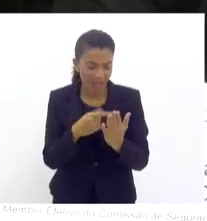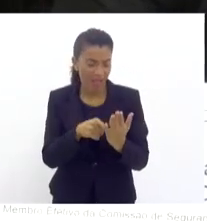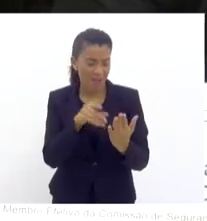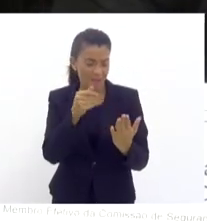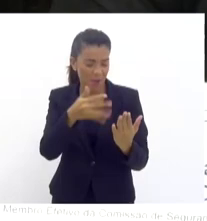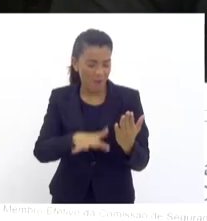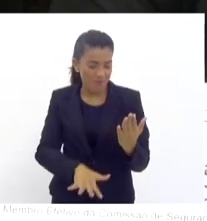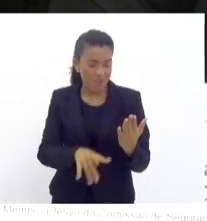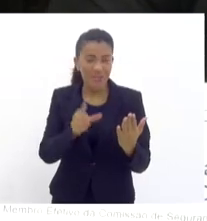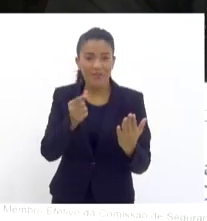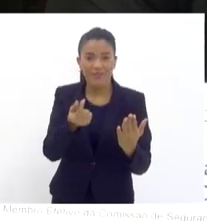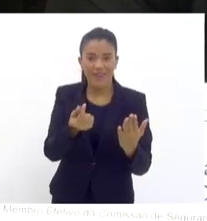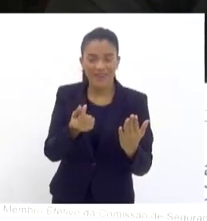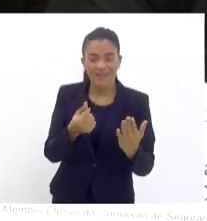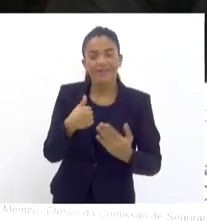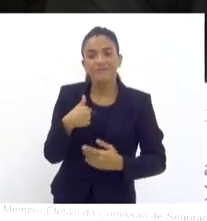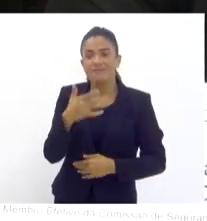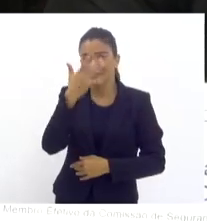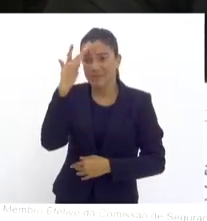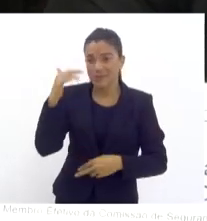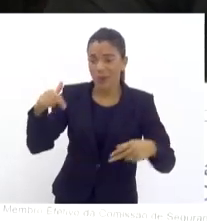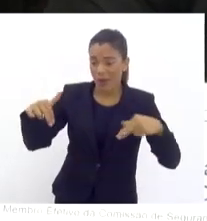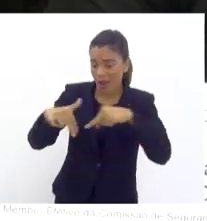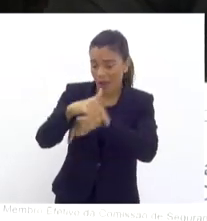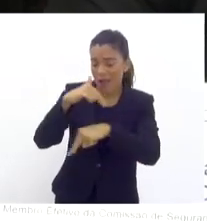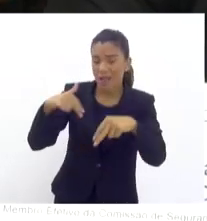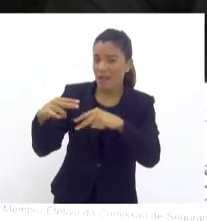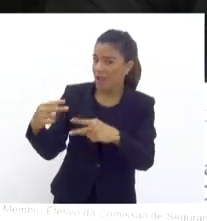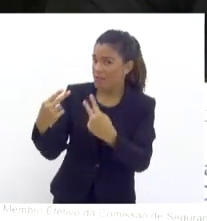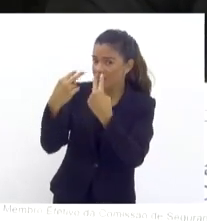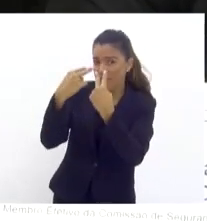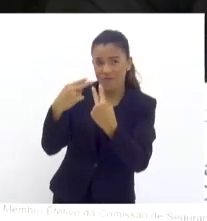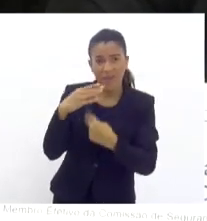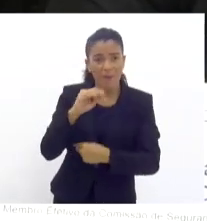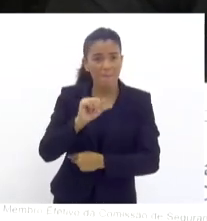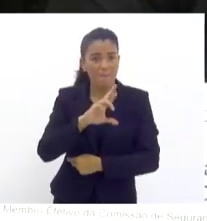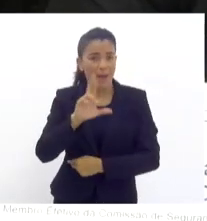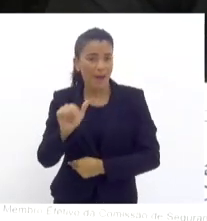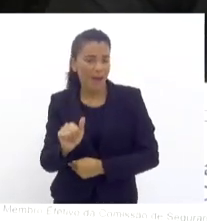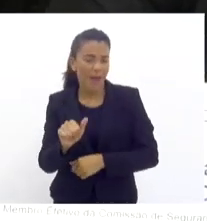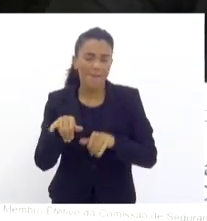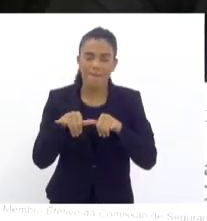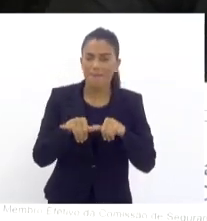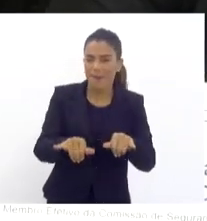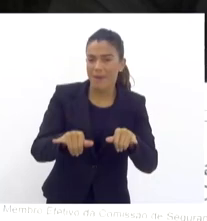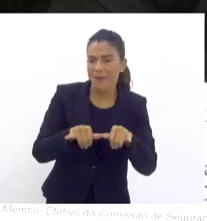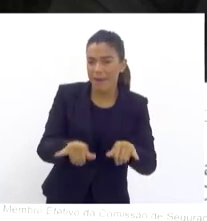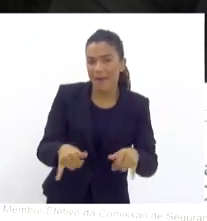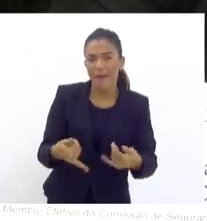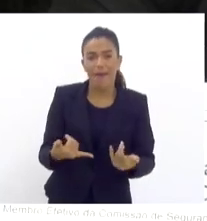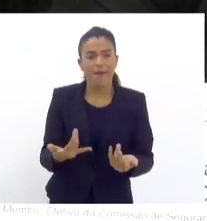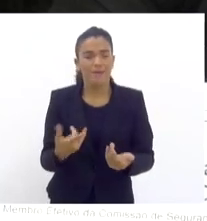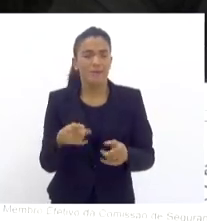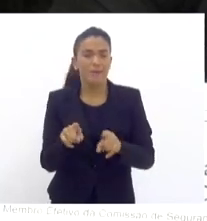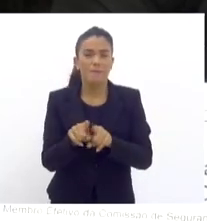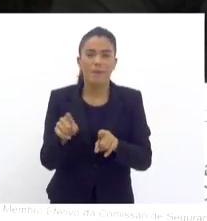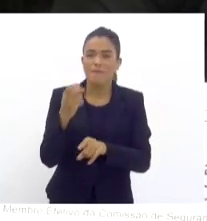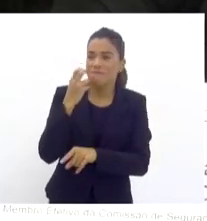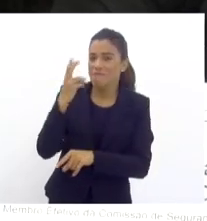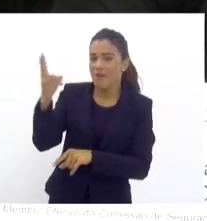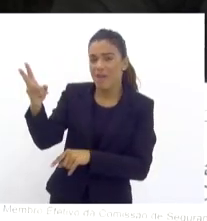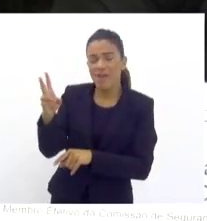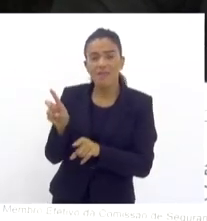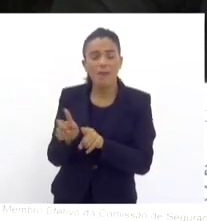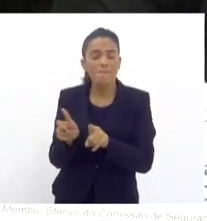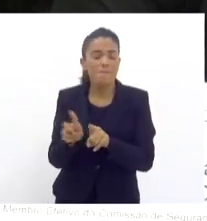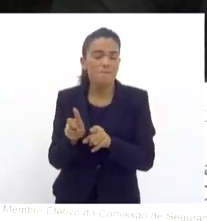estou eu. E quem anda naquela região, no dia a dia, vai me ver na barra, naquele grande mercado, aí vai ver no outro, com um atacadão,